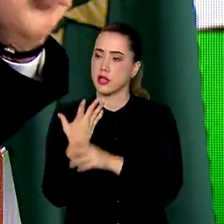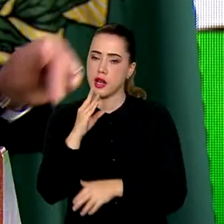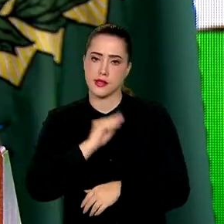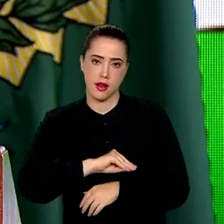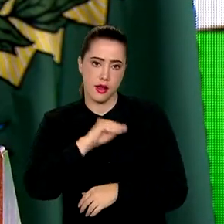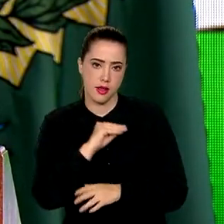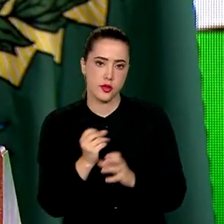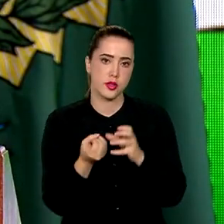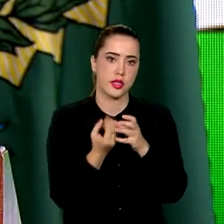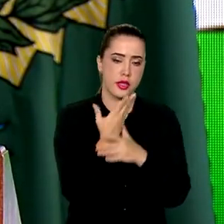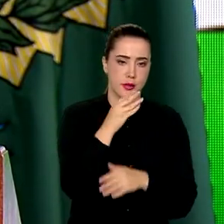salário e gerar renda.